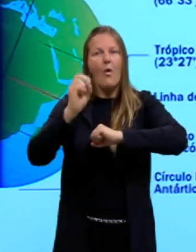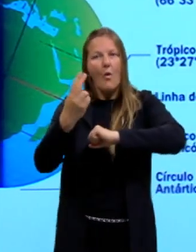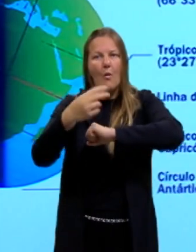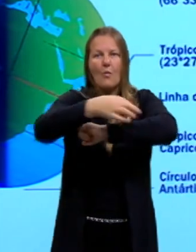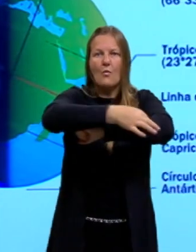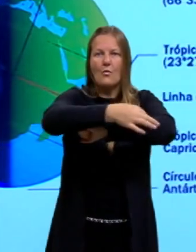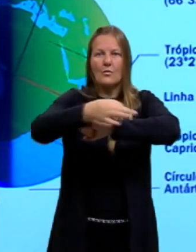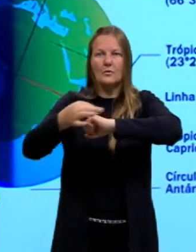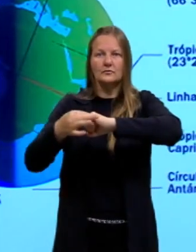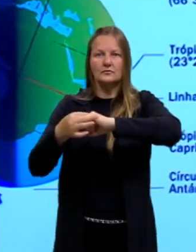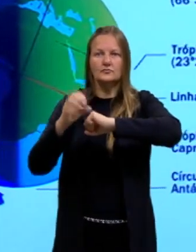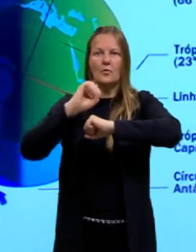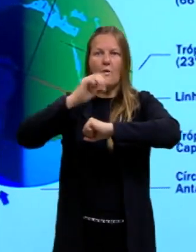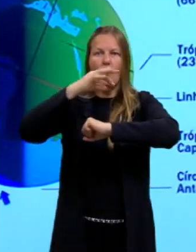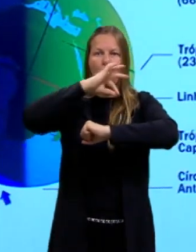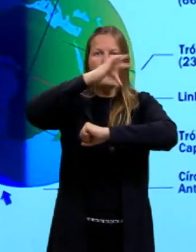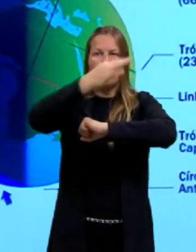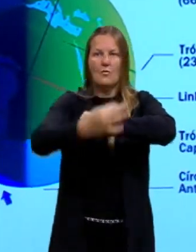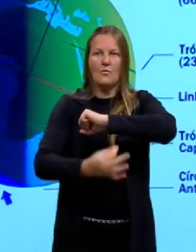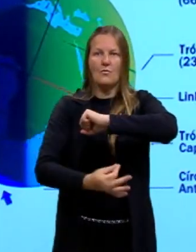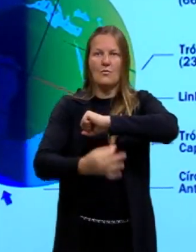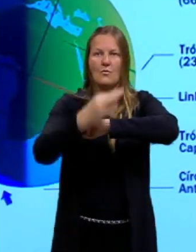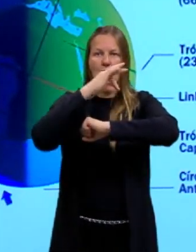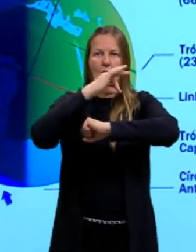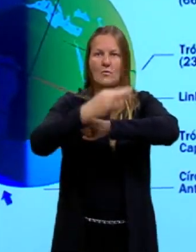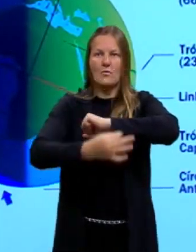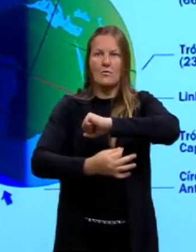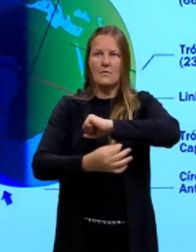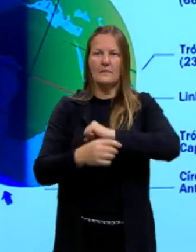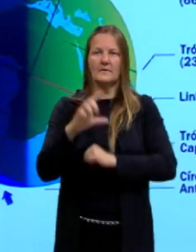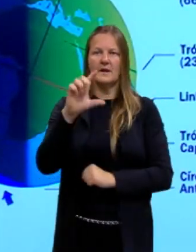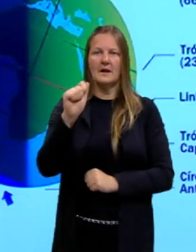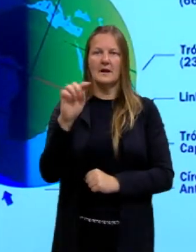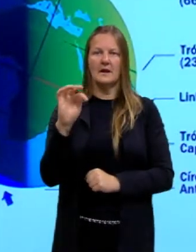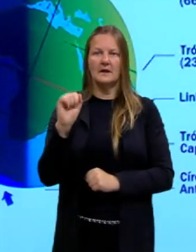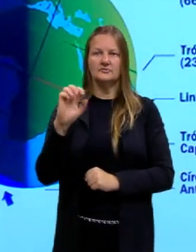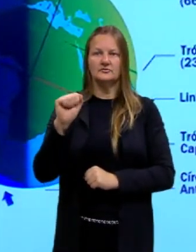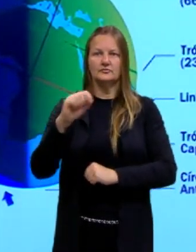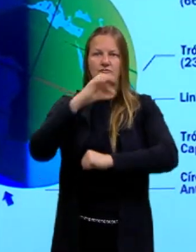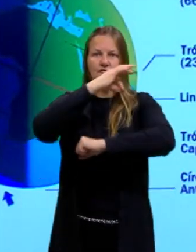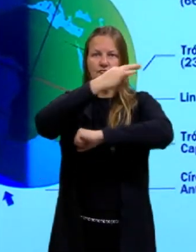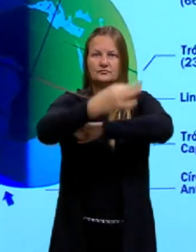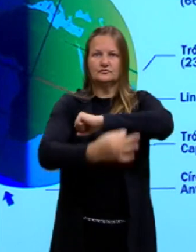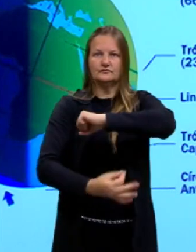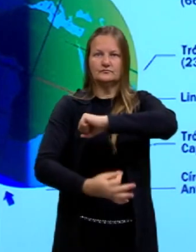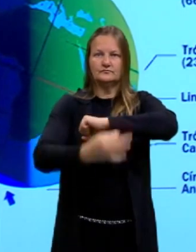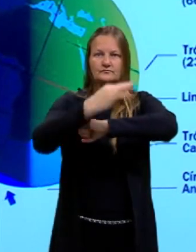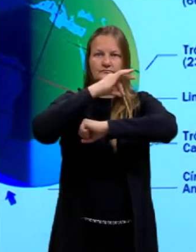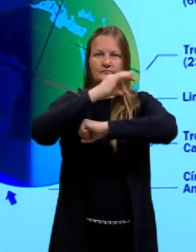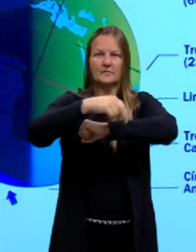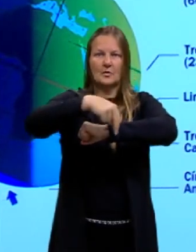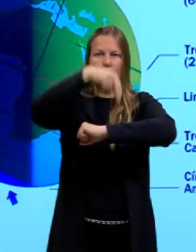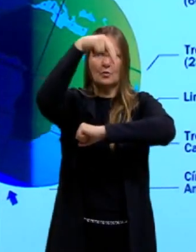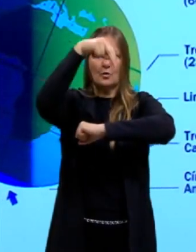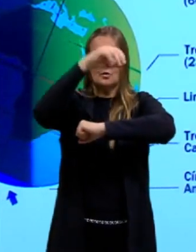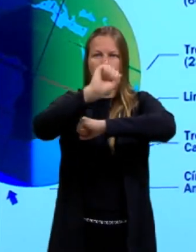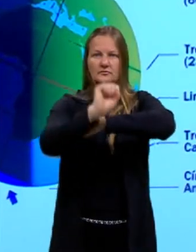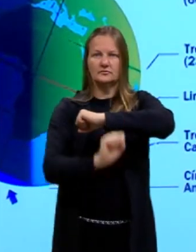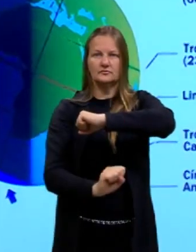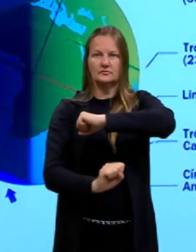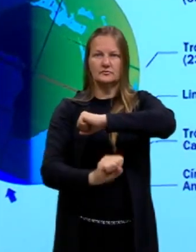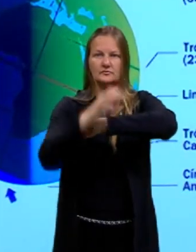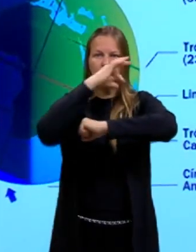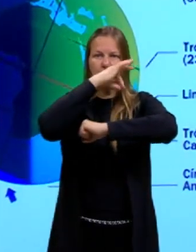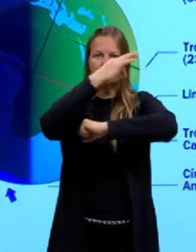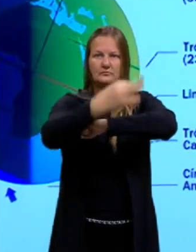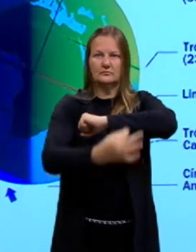longitude. Latitude é a partir do Equador para o norte ou para o sul, então, é a distância que o paralelo tem em relação